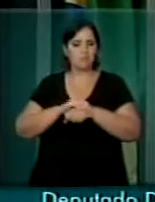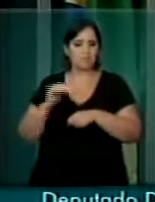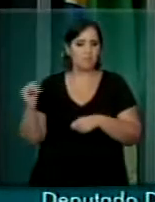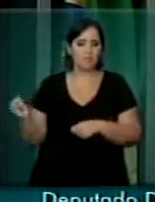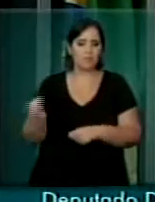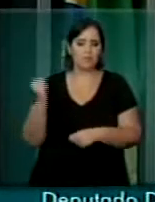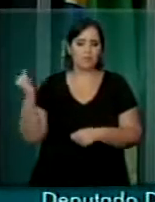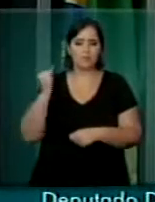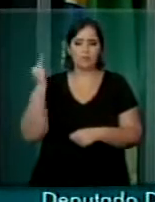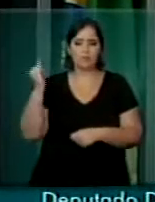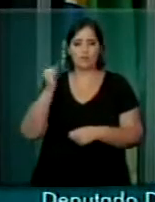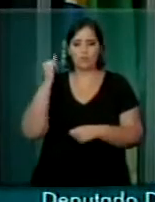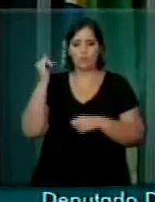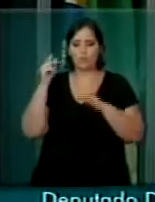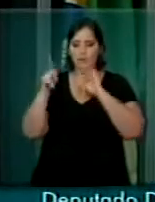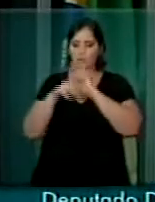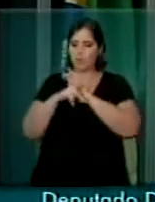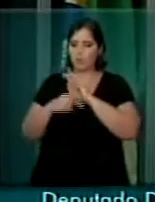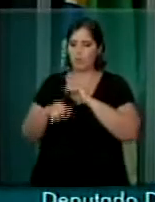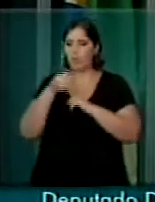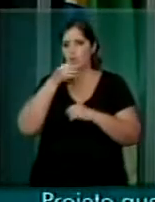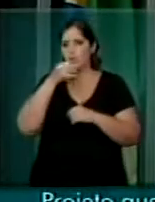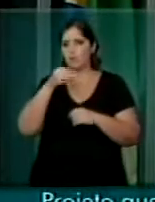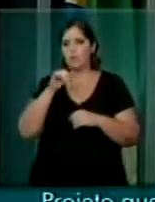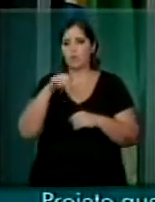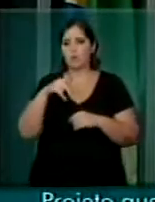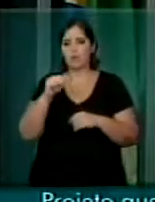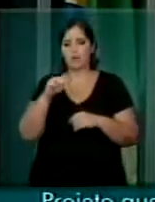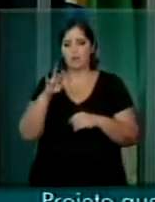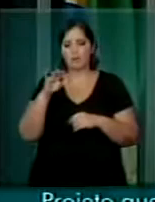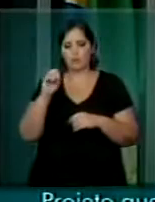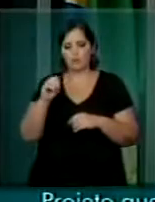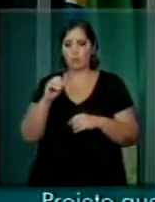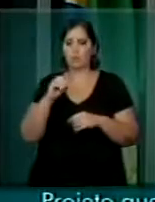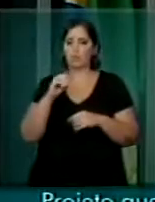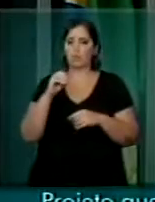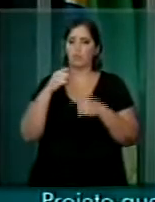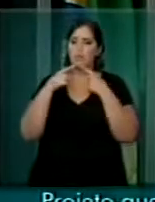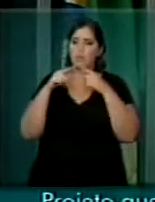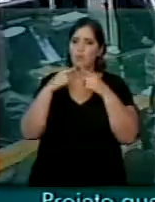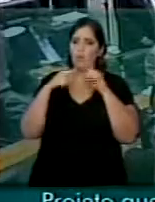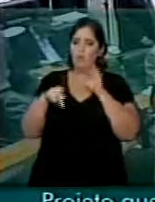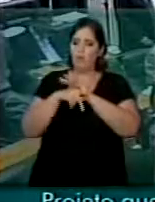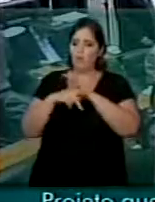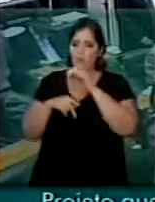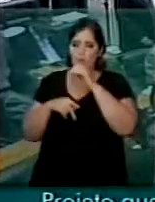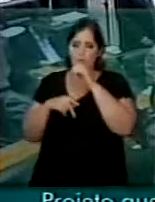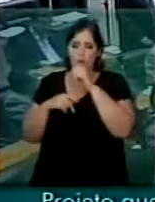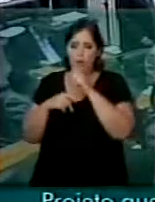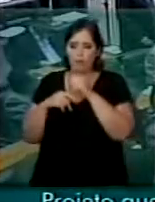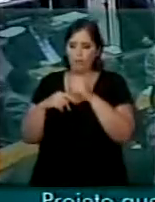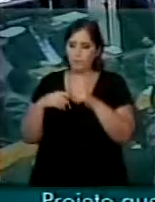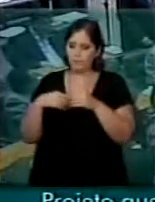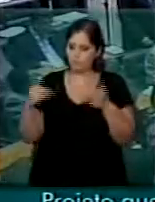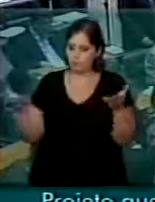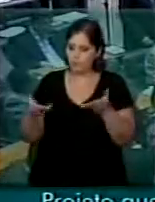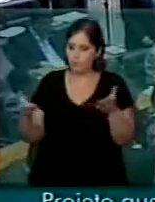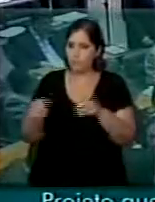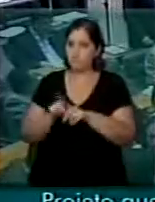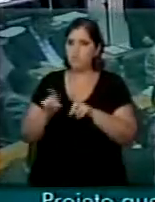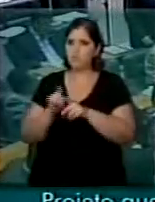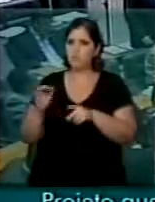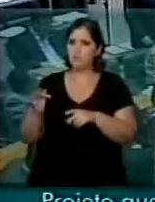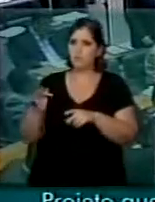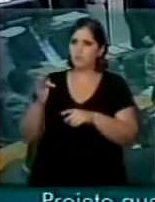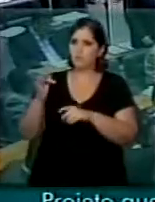significado do ponto de vista dos impactos, da repercussão para o presente e para o futuro no